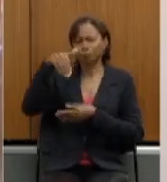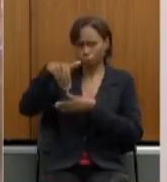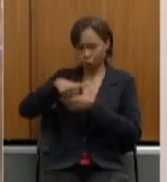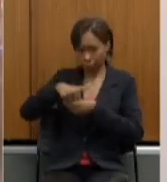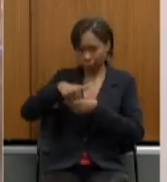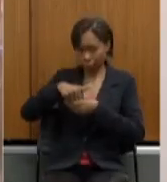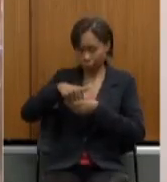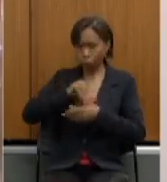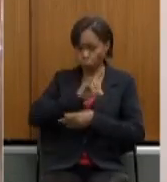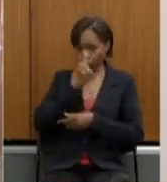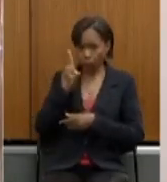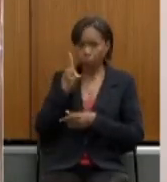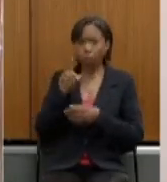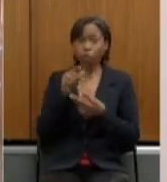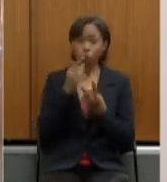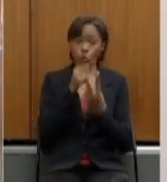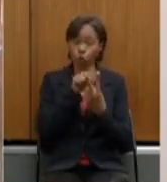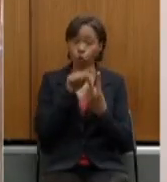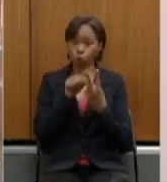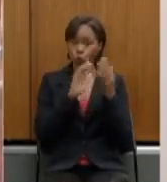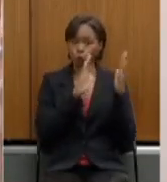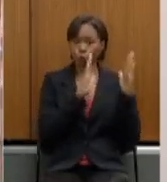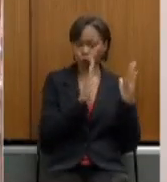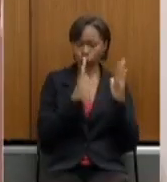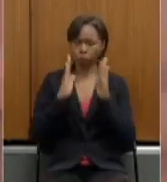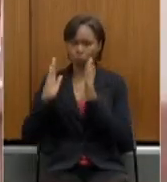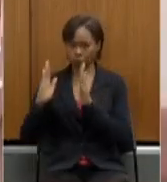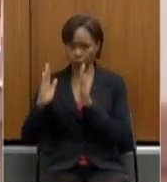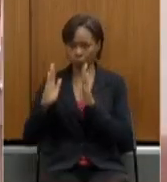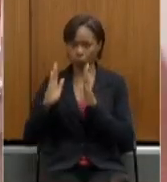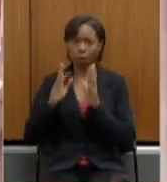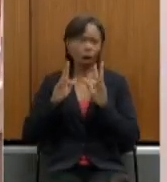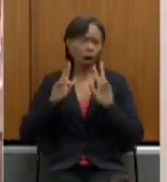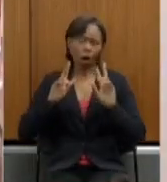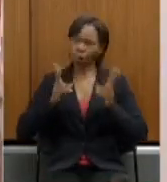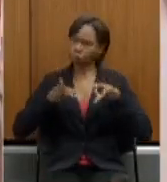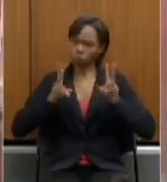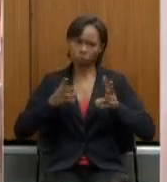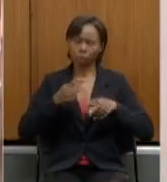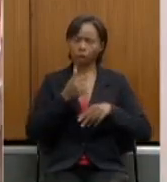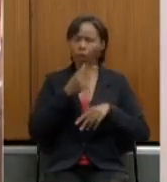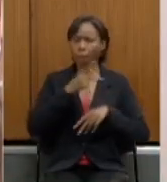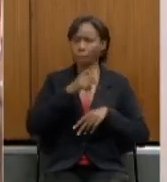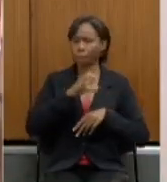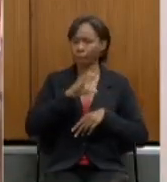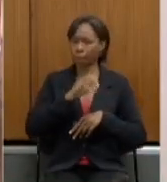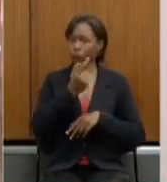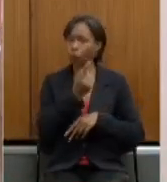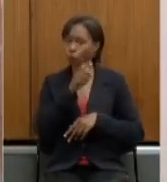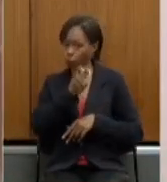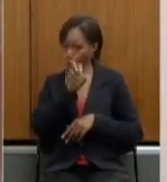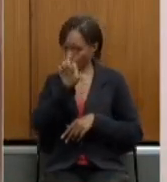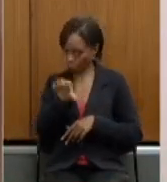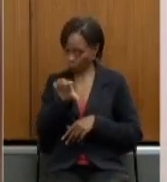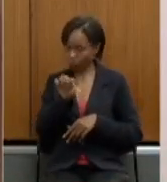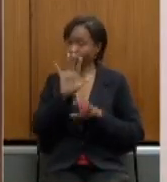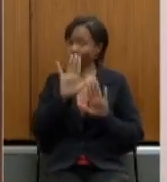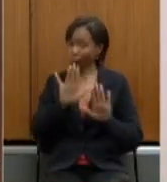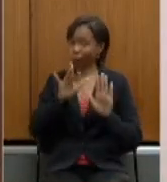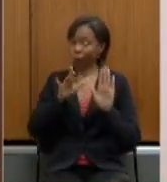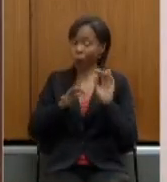ia ser votada os dois turnos ao mesmo tempo já a PEC 159 com o mandato de segurança derrubado e